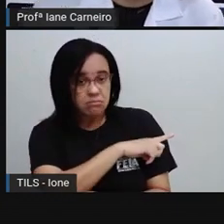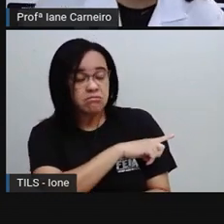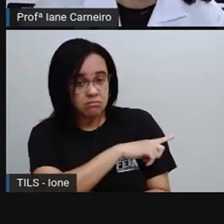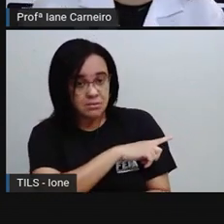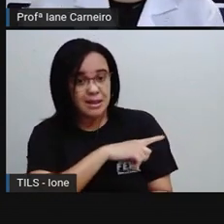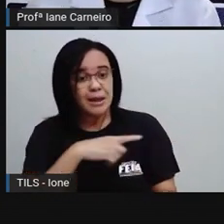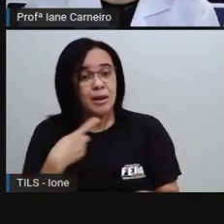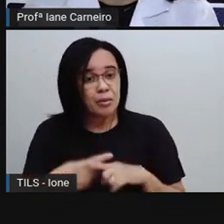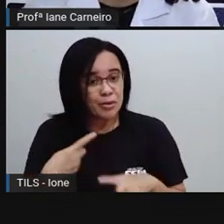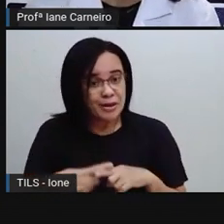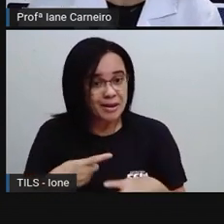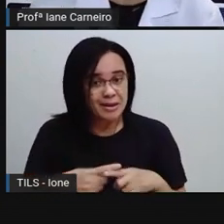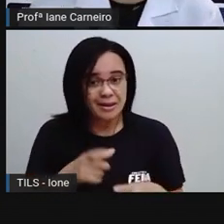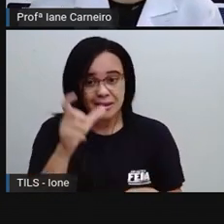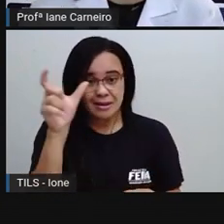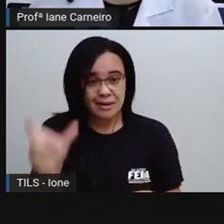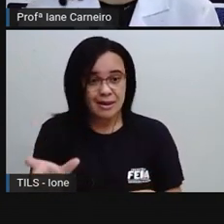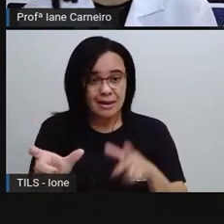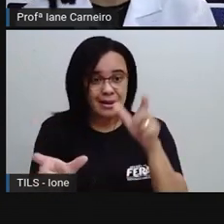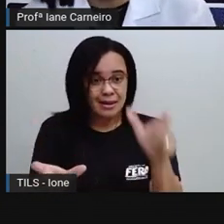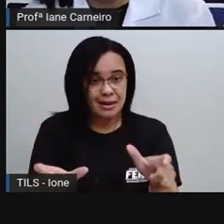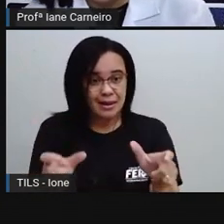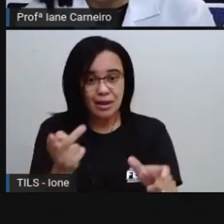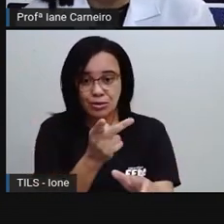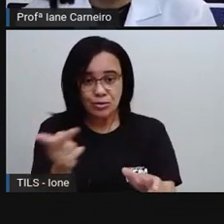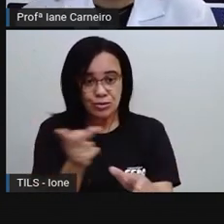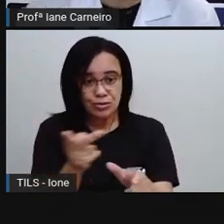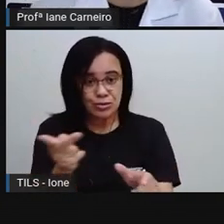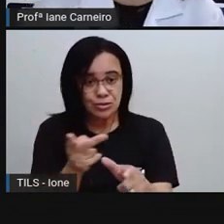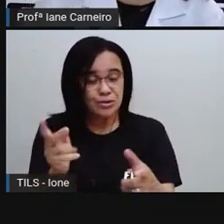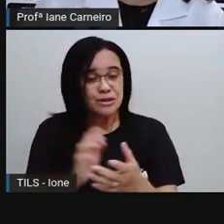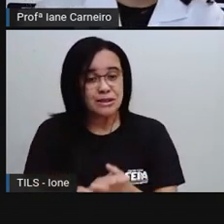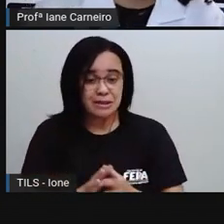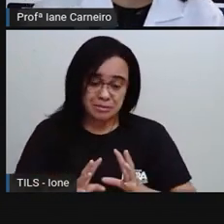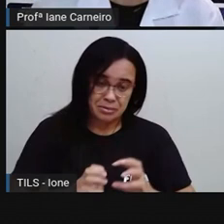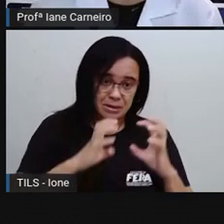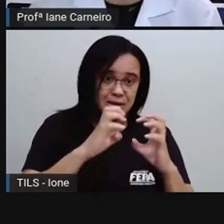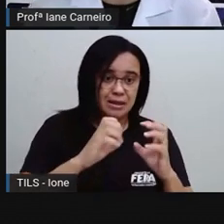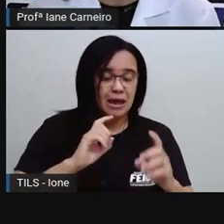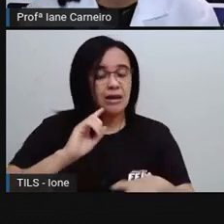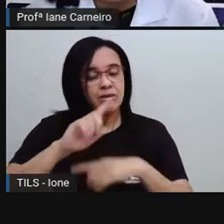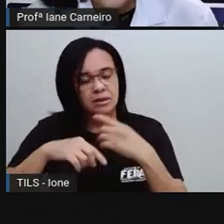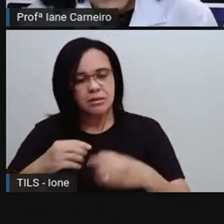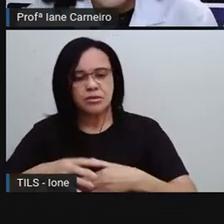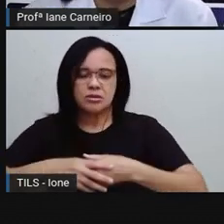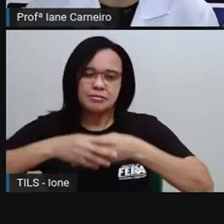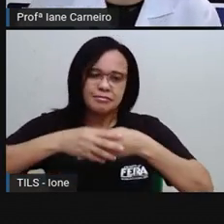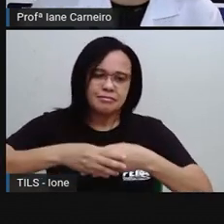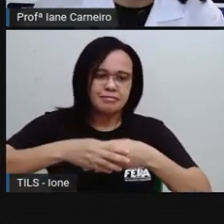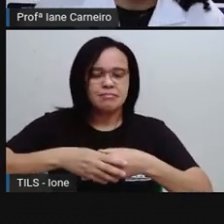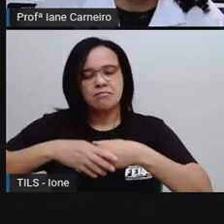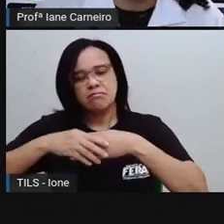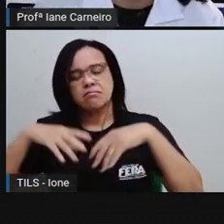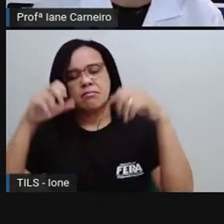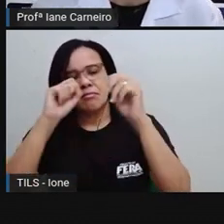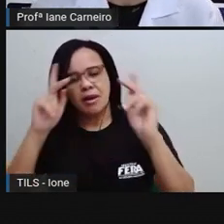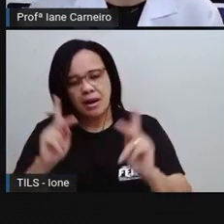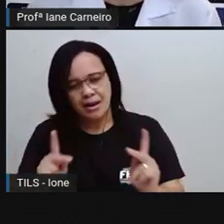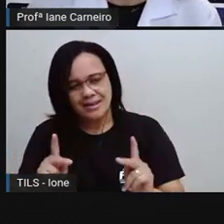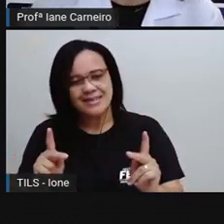porque eles dois sabiam também como fazer as pazes, né? Então, a pró falava, como é que vocês podem resolver essa situação?